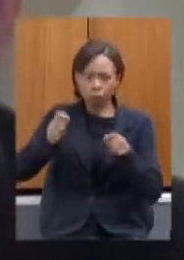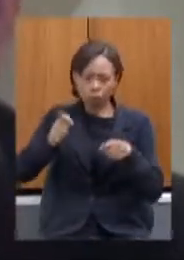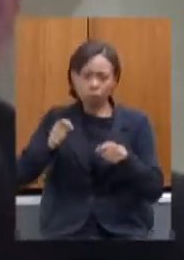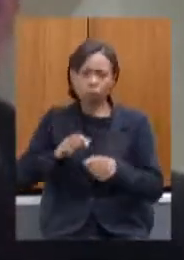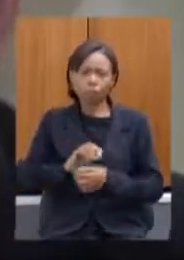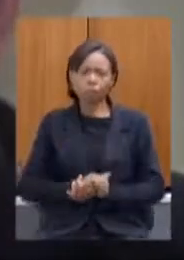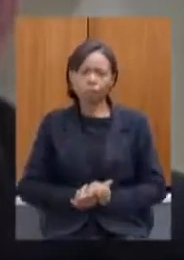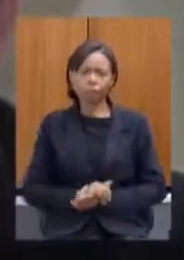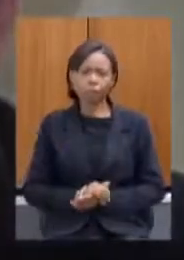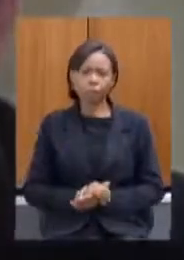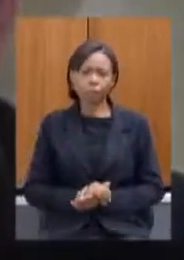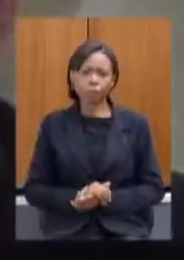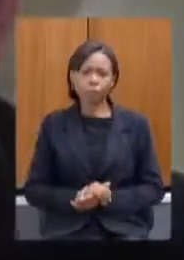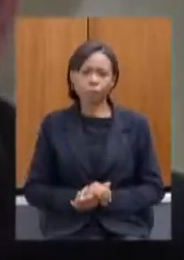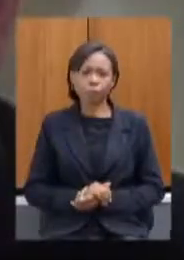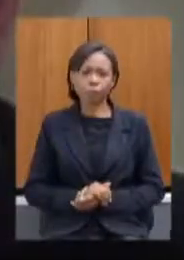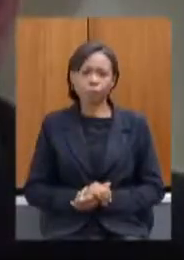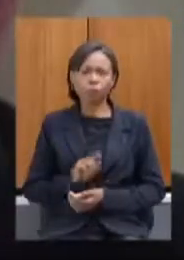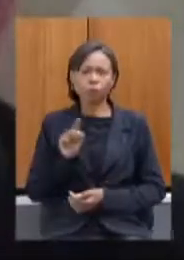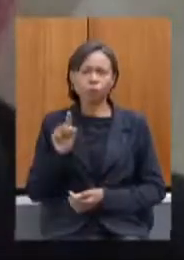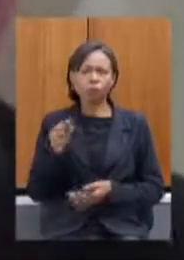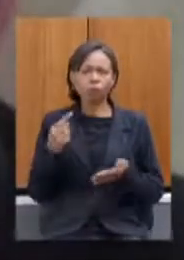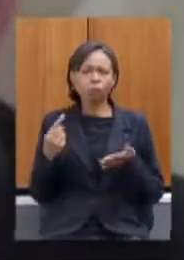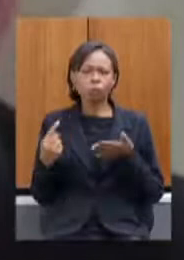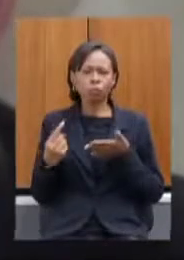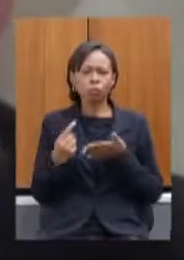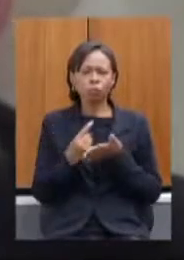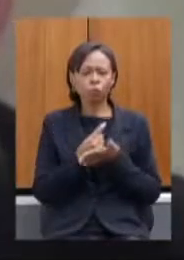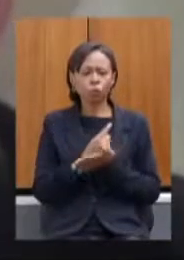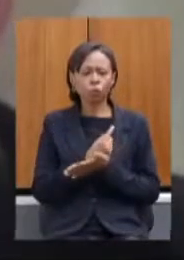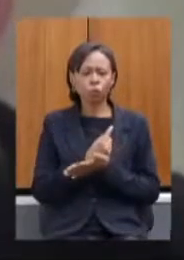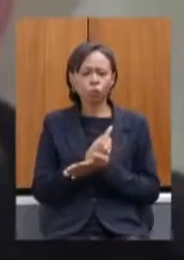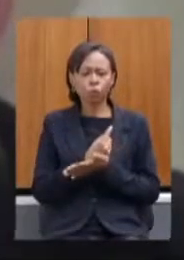é a senhora me pergunta é